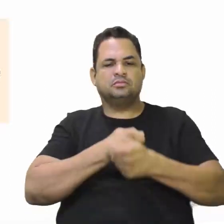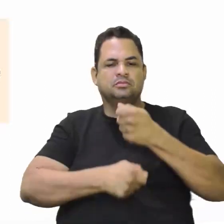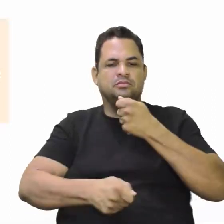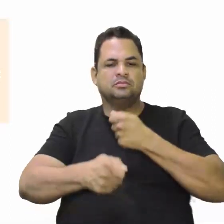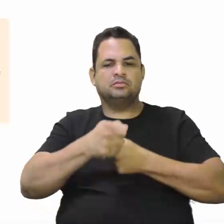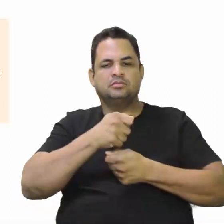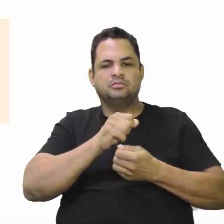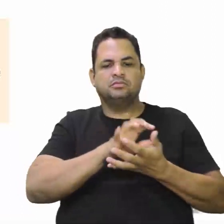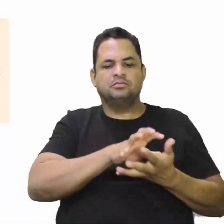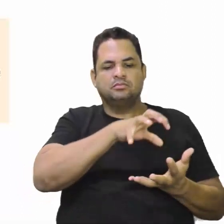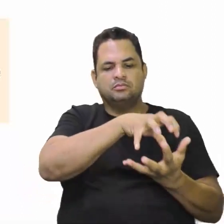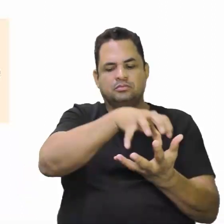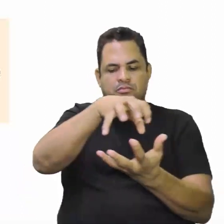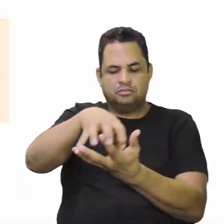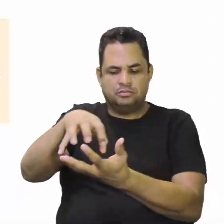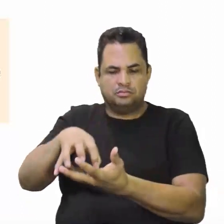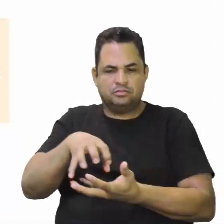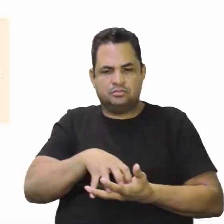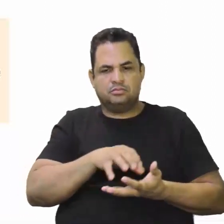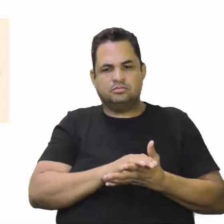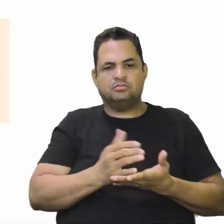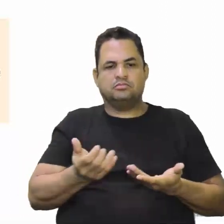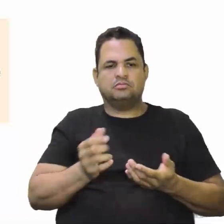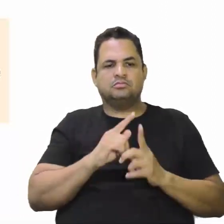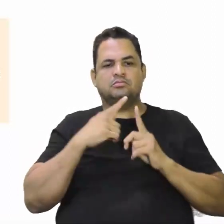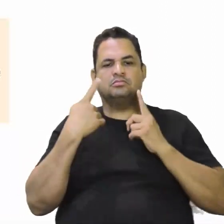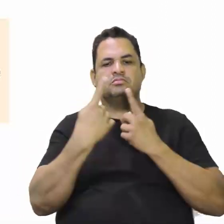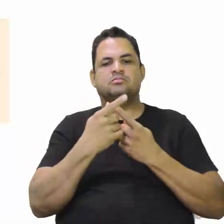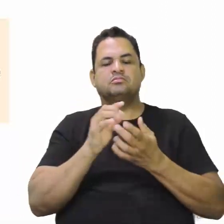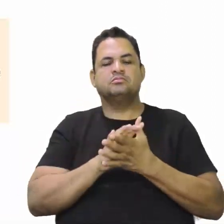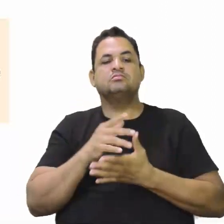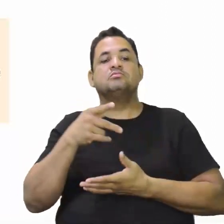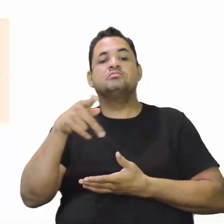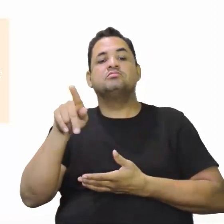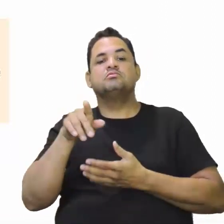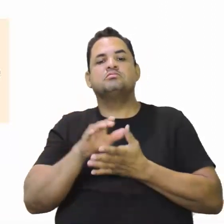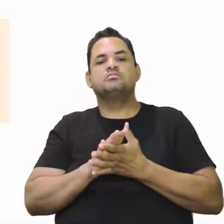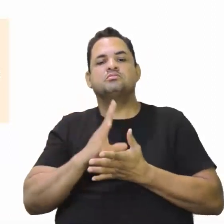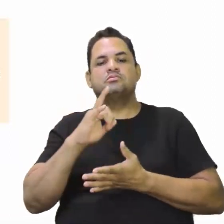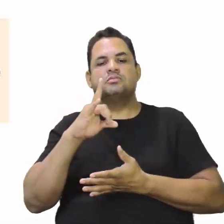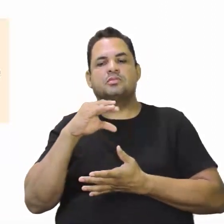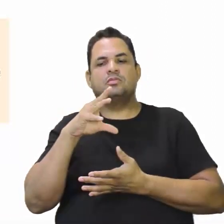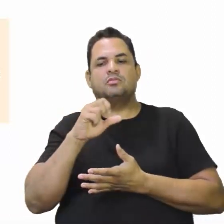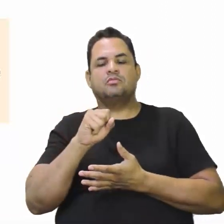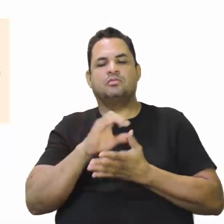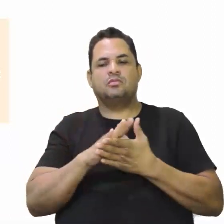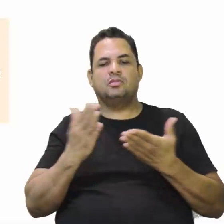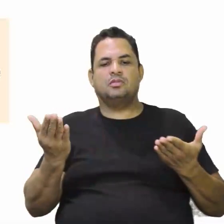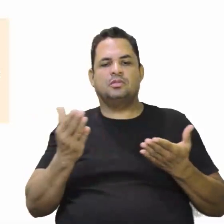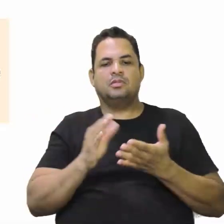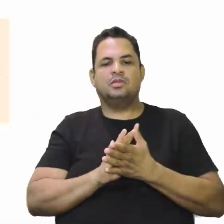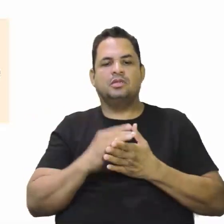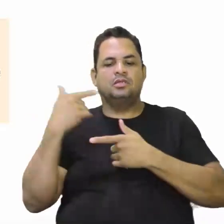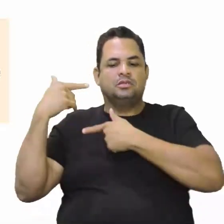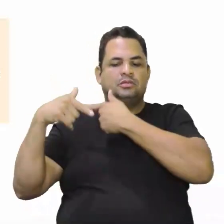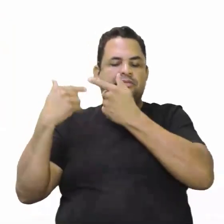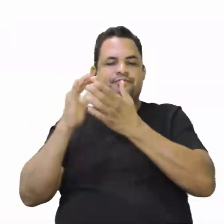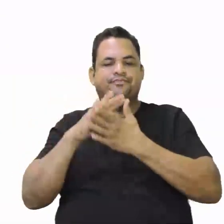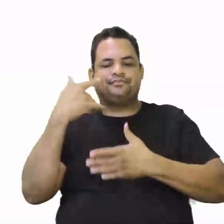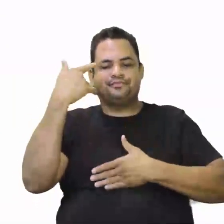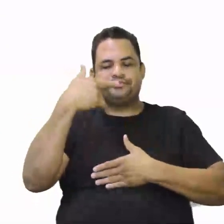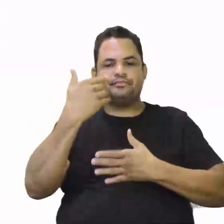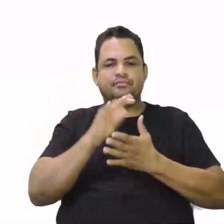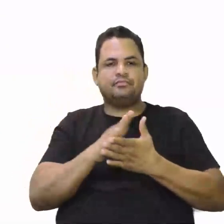administravam as capitanias gerais e seus membros eram os crioulos. Agora que os crioulos das Índias espanhóis que vão entrar